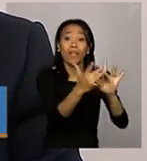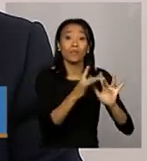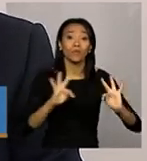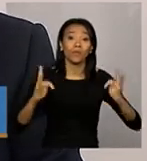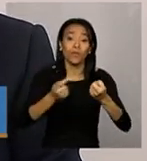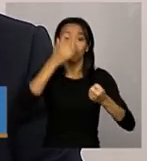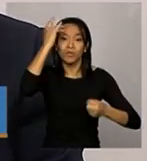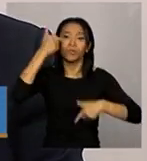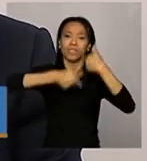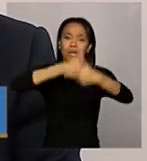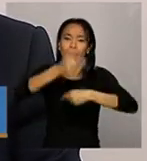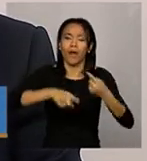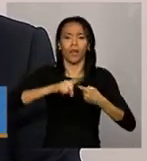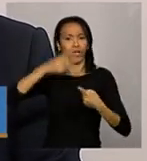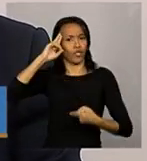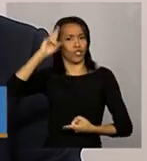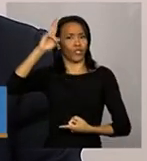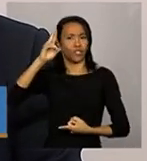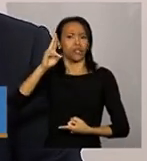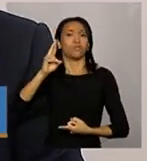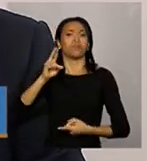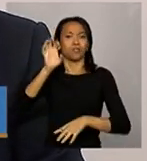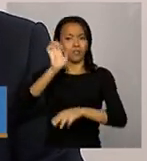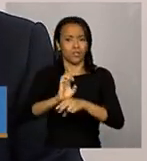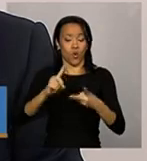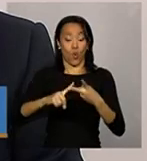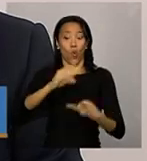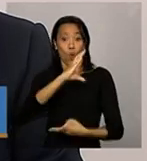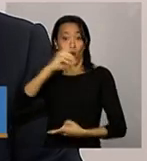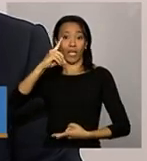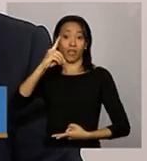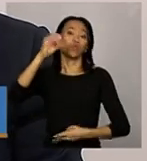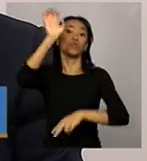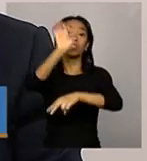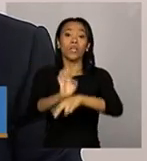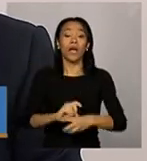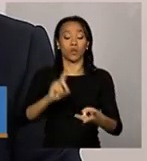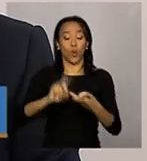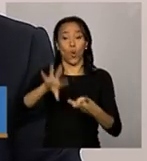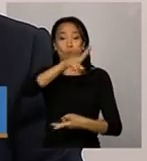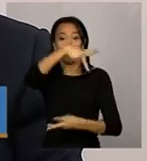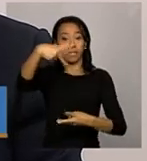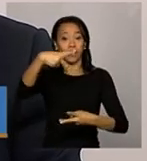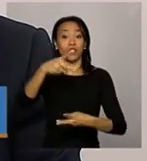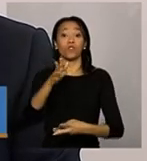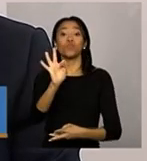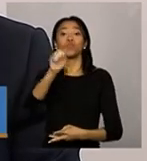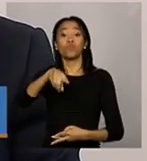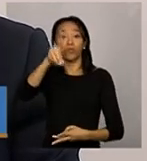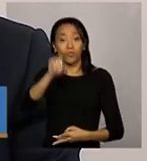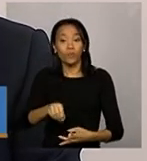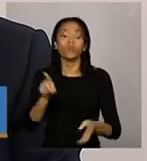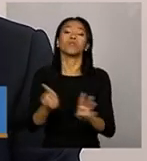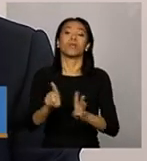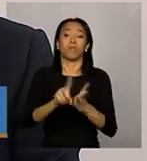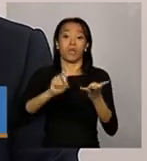O gestor municipal, o Cordeiro de Autor de Estadual, o presidente do fundo de assistência social, o conselho de assistência social também, de forma que